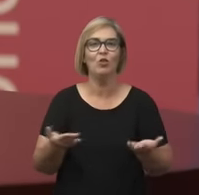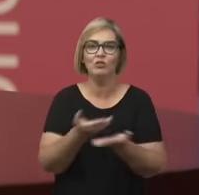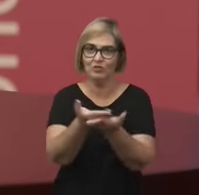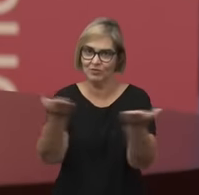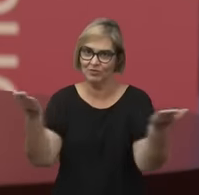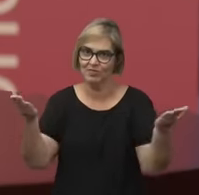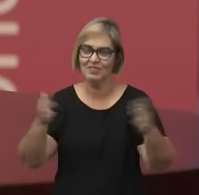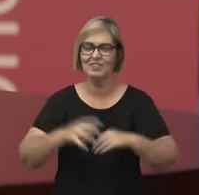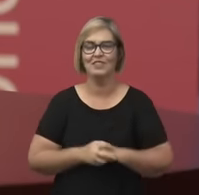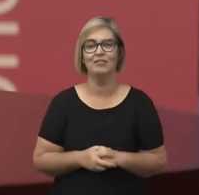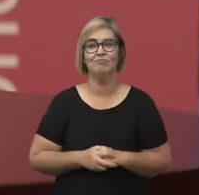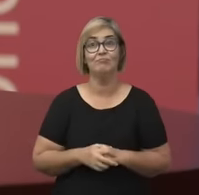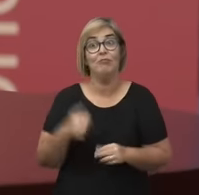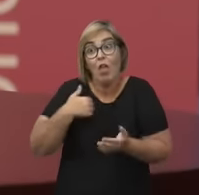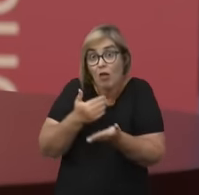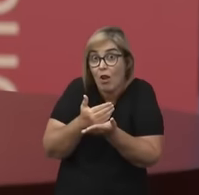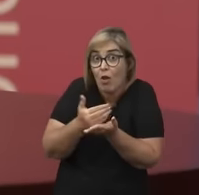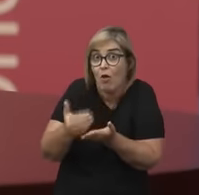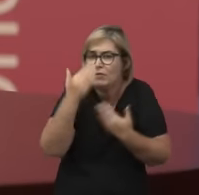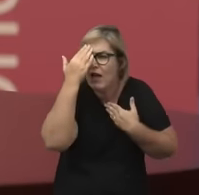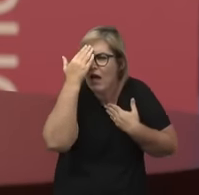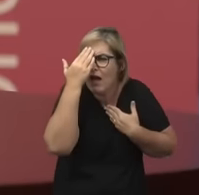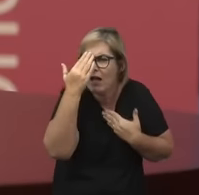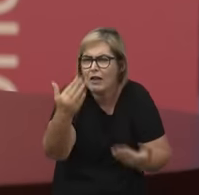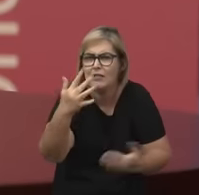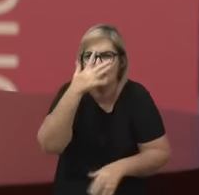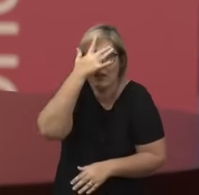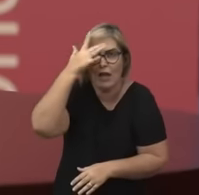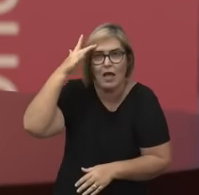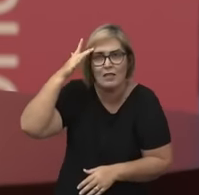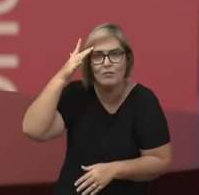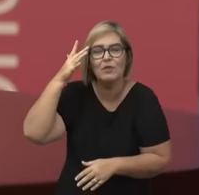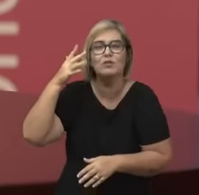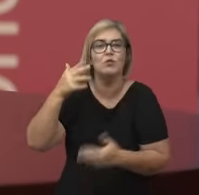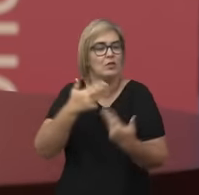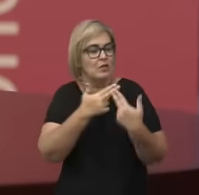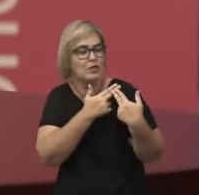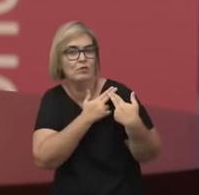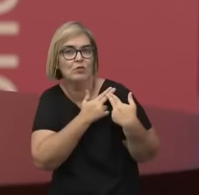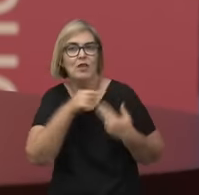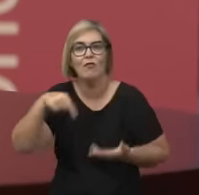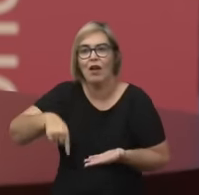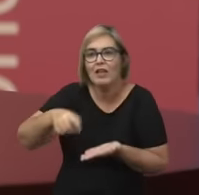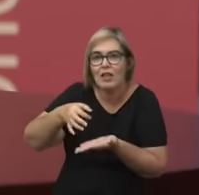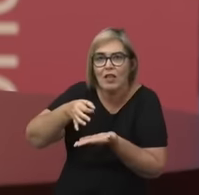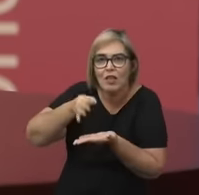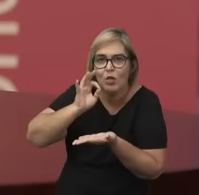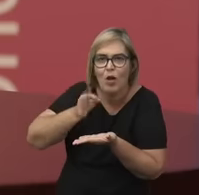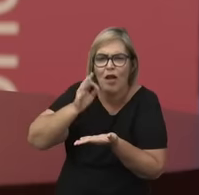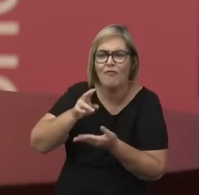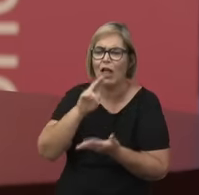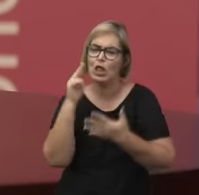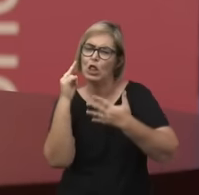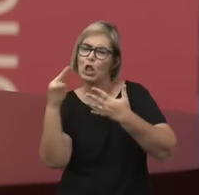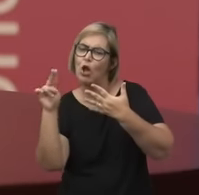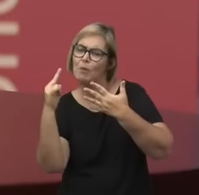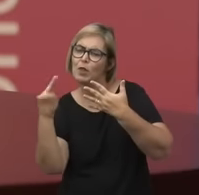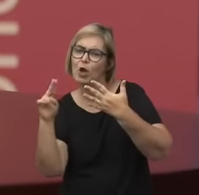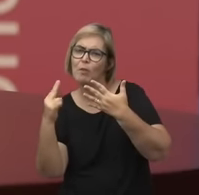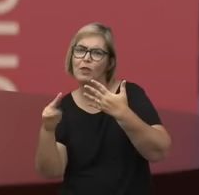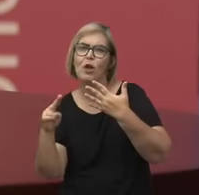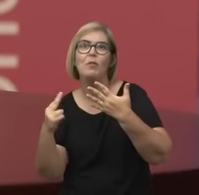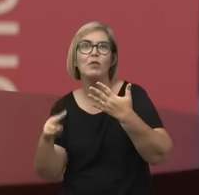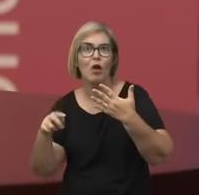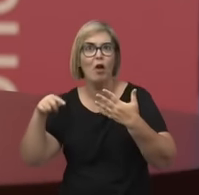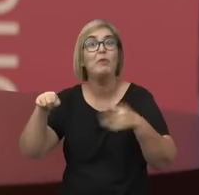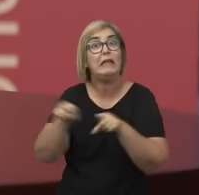Eu queria começar agradecendo a equipe do Café, a Marta, Gabriela, ao Mário, ao André, ao Kiko e a todo mundo que está aqui nos